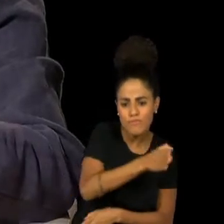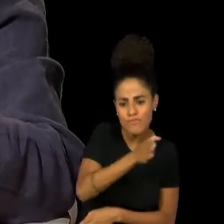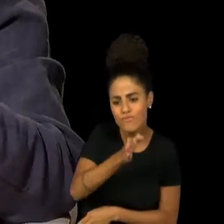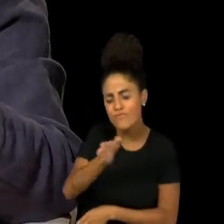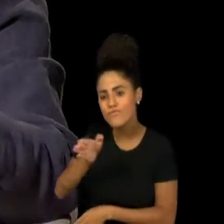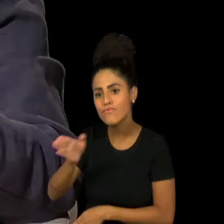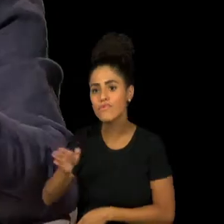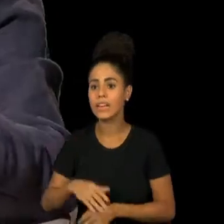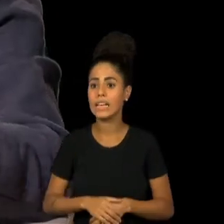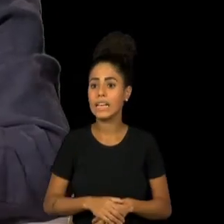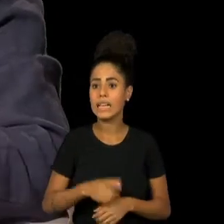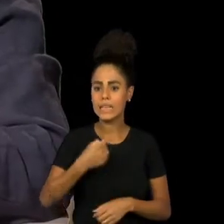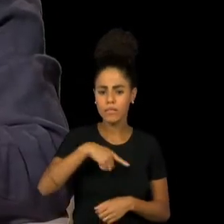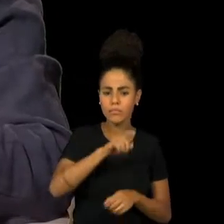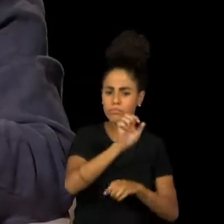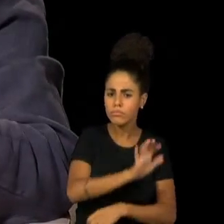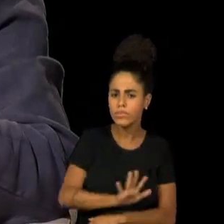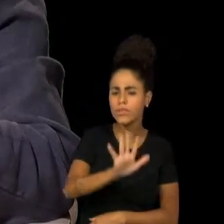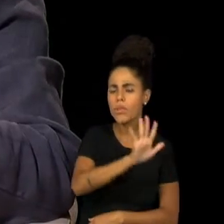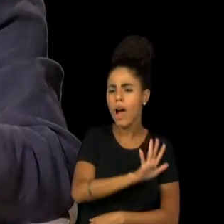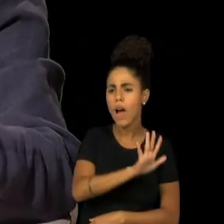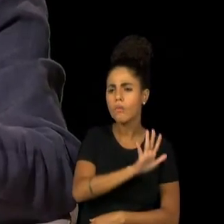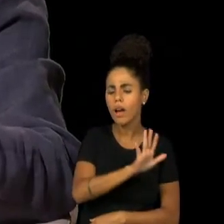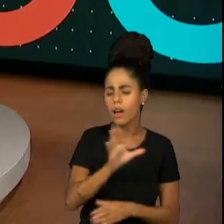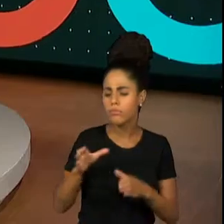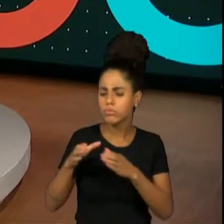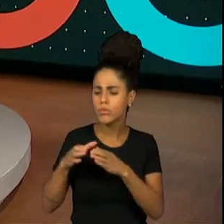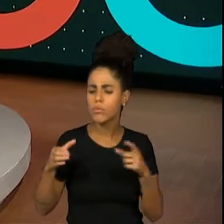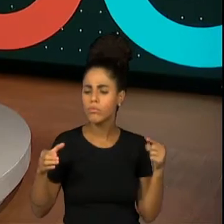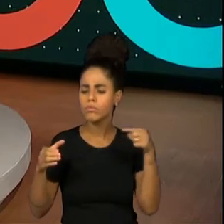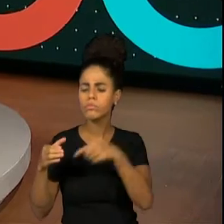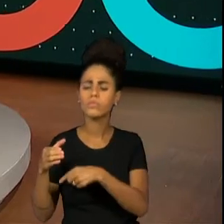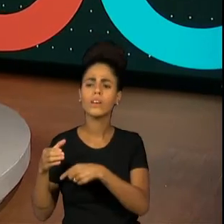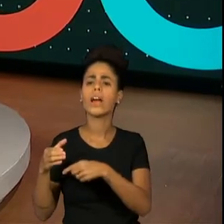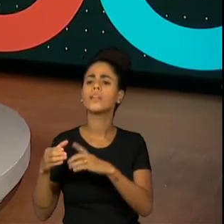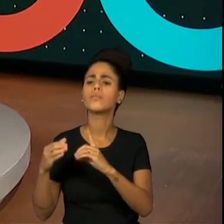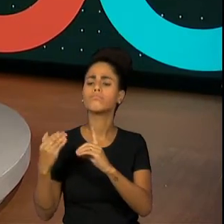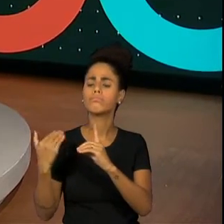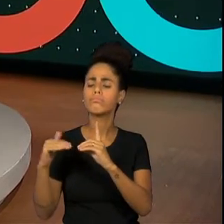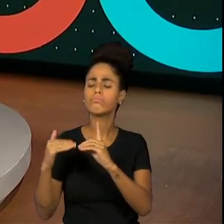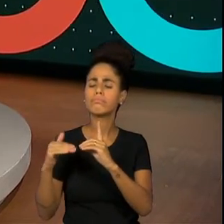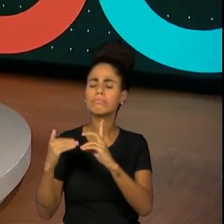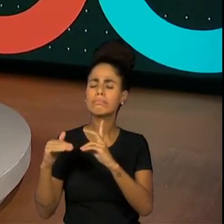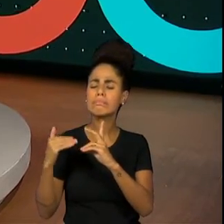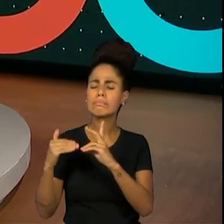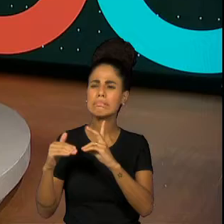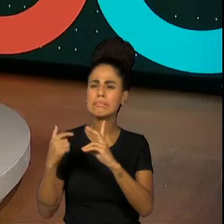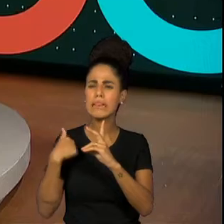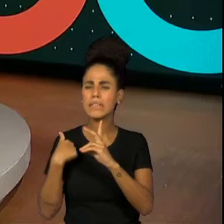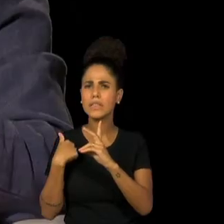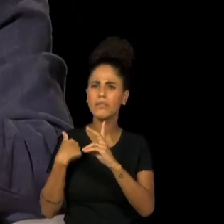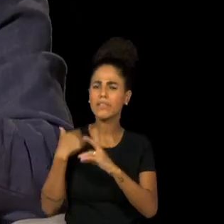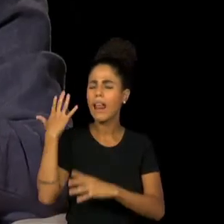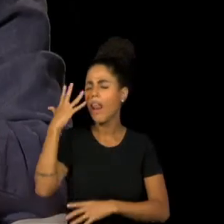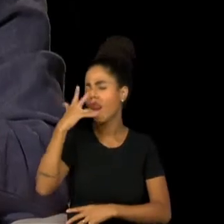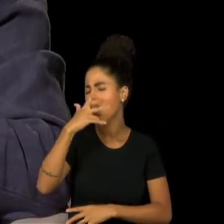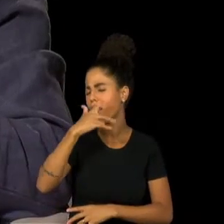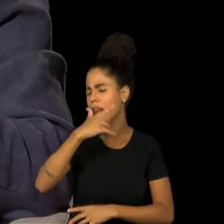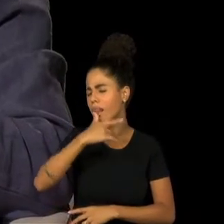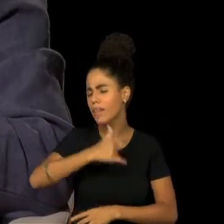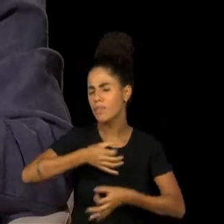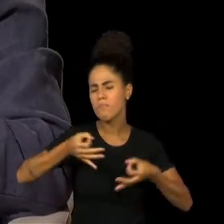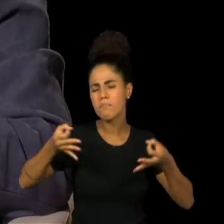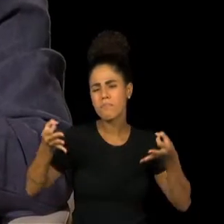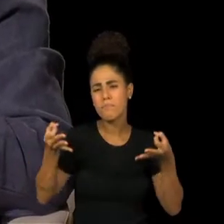Antunes, nós chegamos, do Grupo Macunaíma, o Antunes estava com o Sesc, com o CPT, que foi lindo, né? O acolhimento que o Sesc